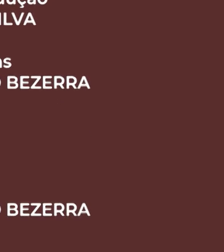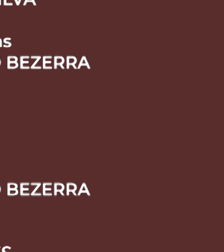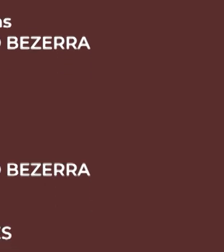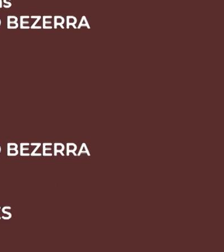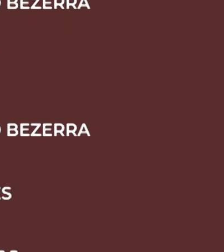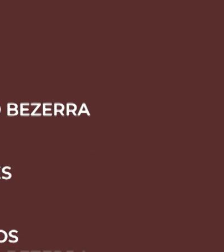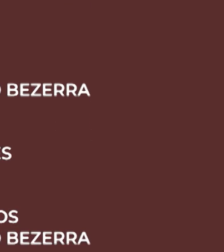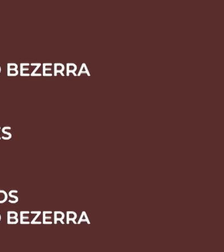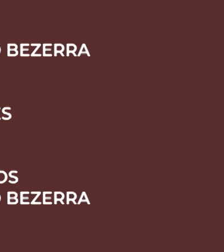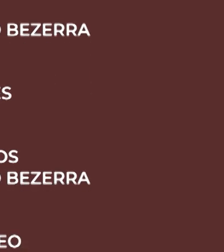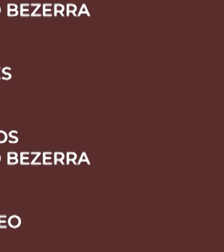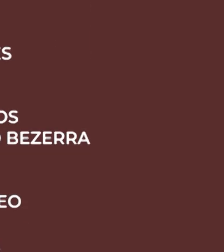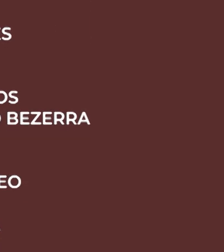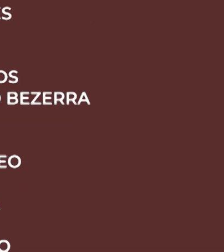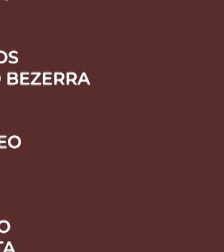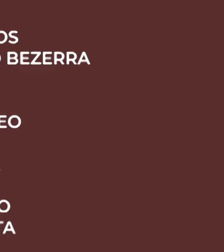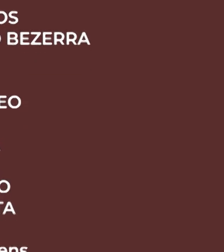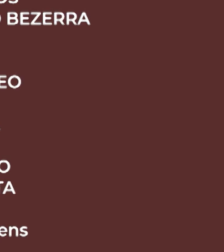Tchau.